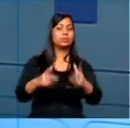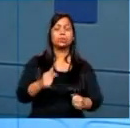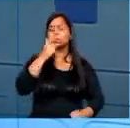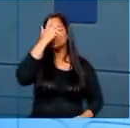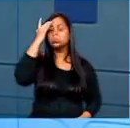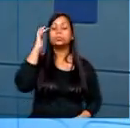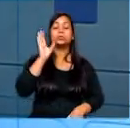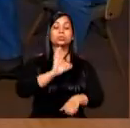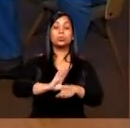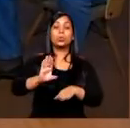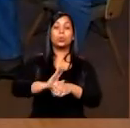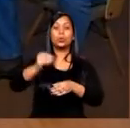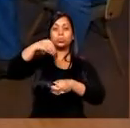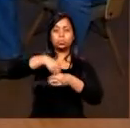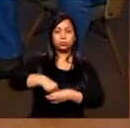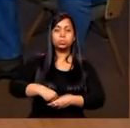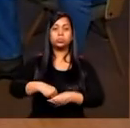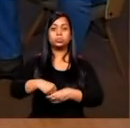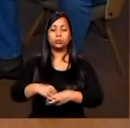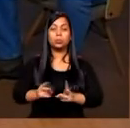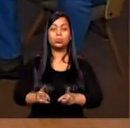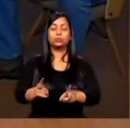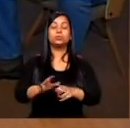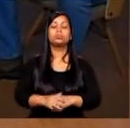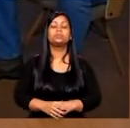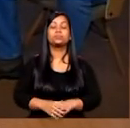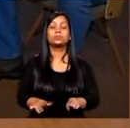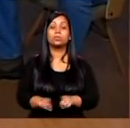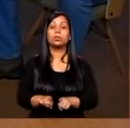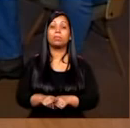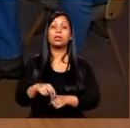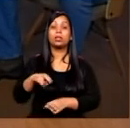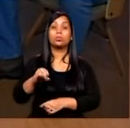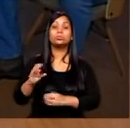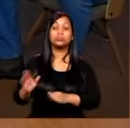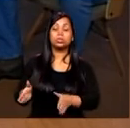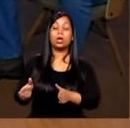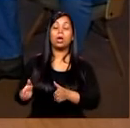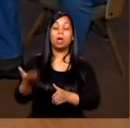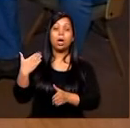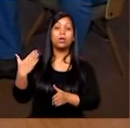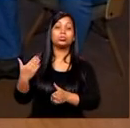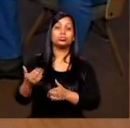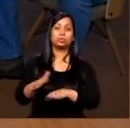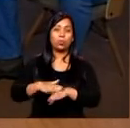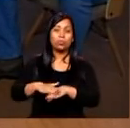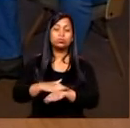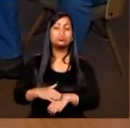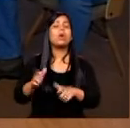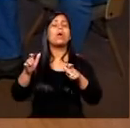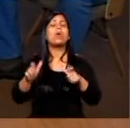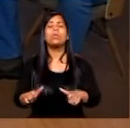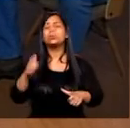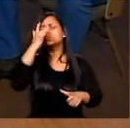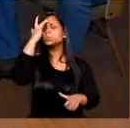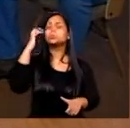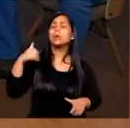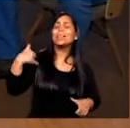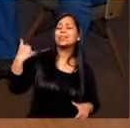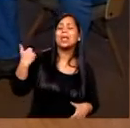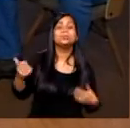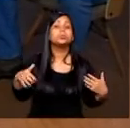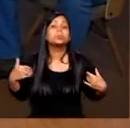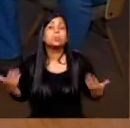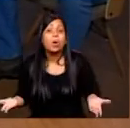permaneçam no cursinho. Esses alunos, o Nicolas, a gente até já conversou um pouco. Quem são esses alunos? De onde eles vêm? Qual a